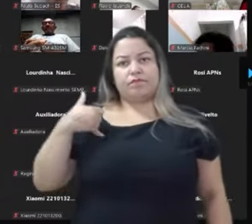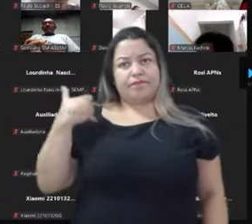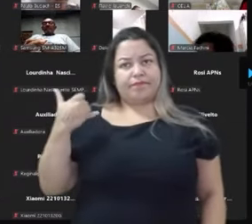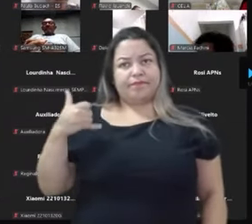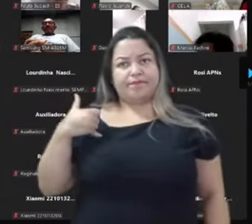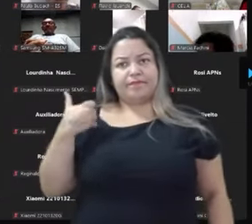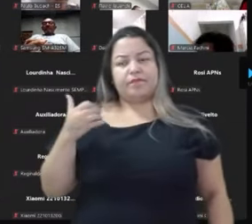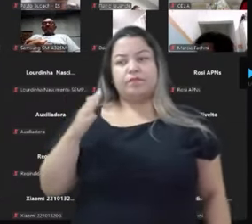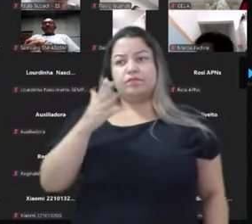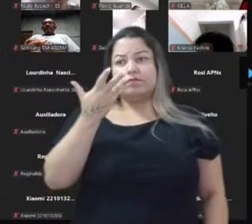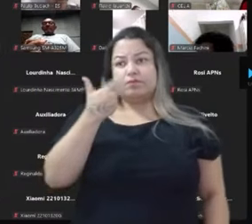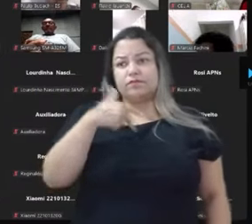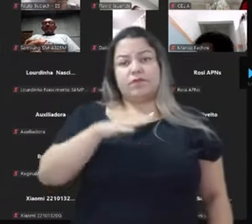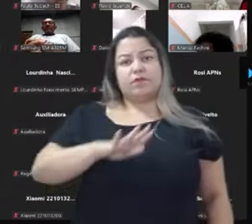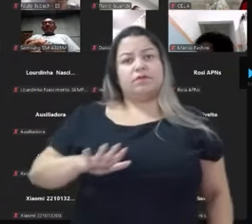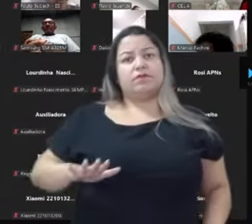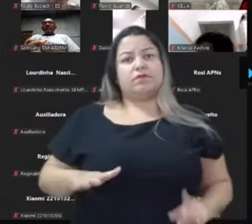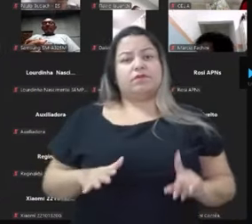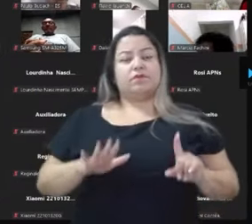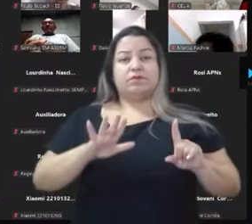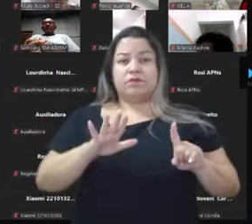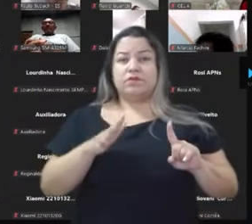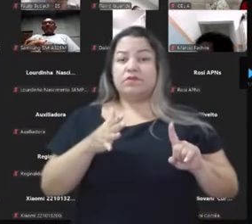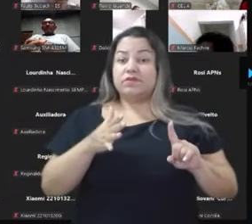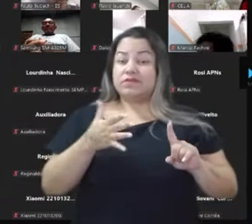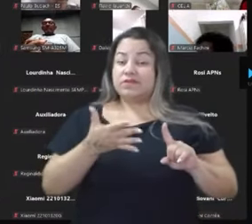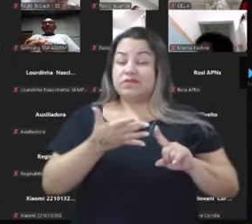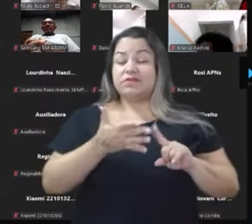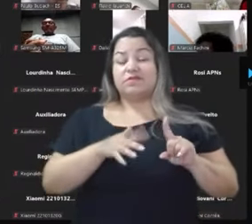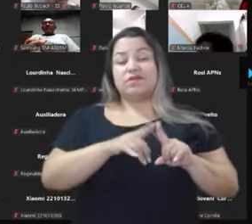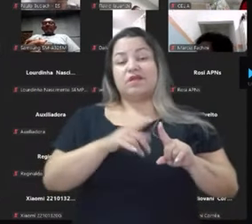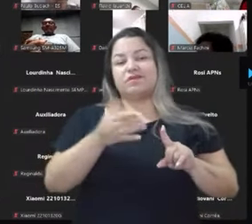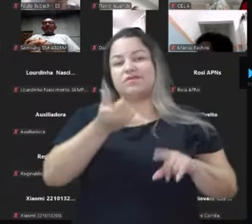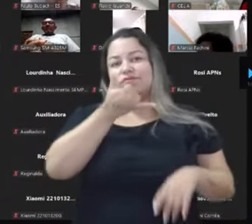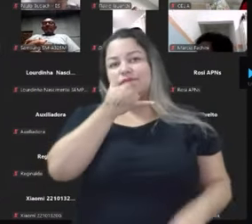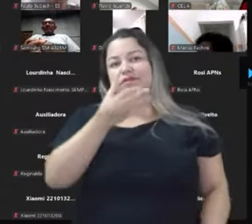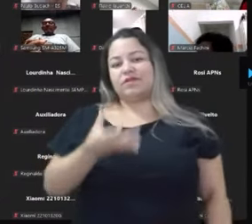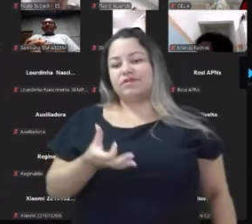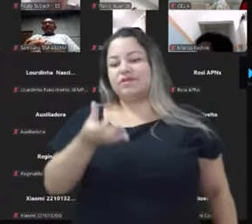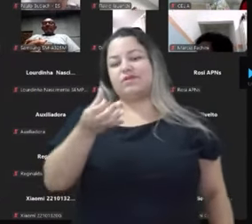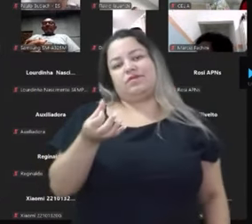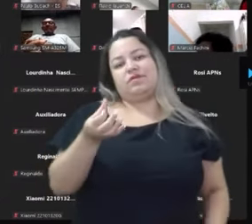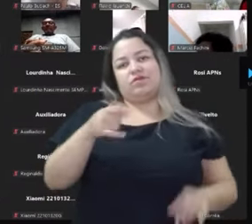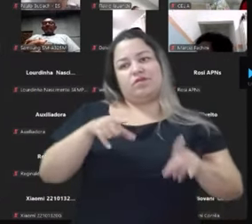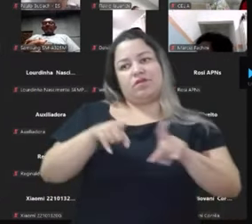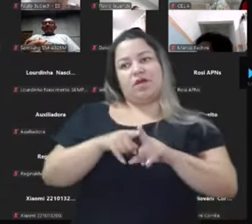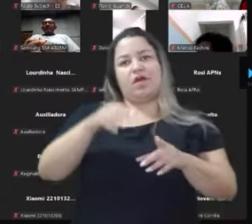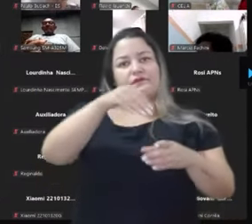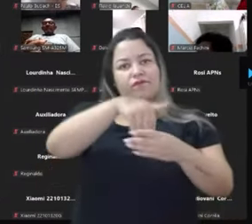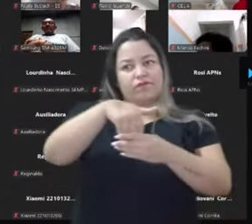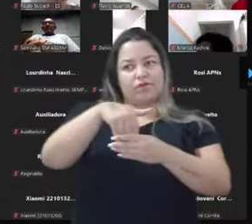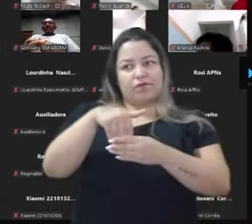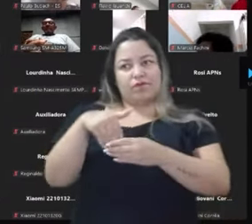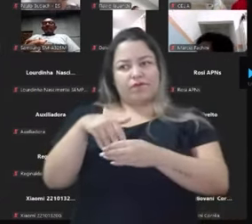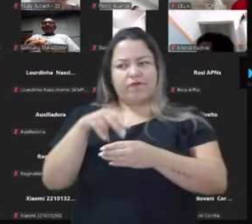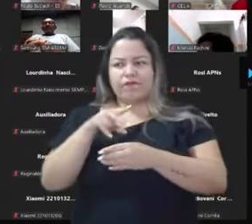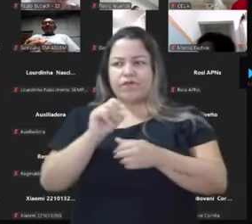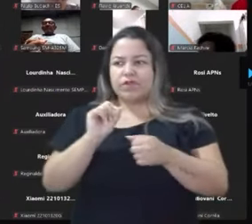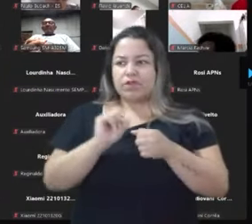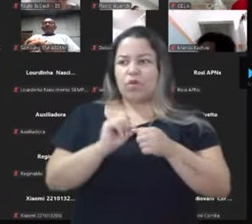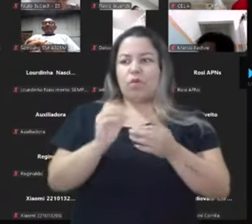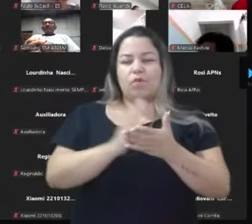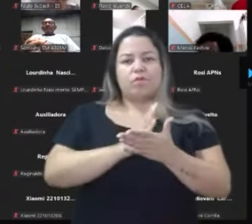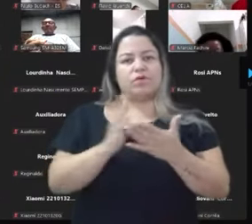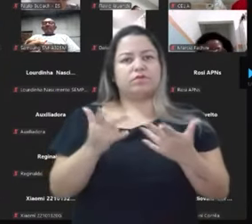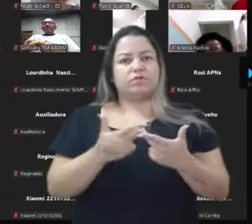essa criança daqui 6 anos, 2030, está votando, tá? Você acha que essa criança vai fazer alguma coisa que não